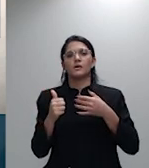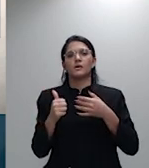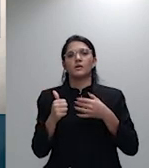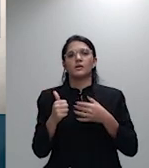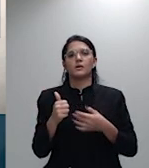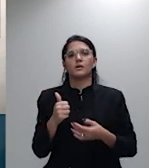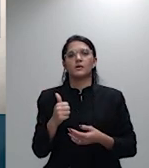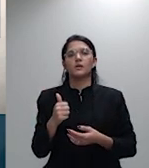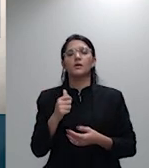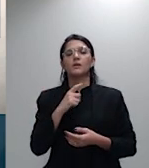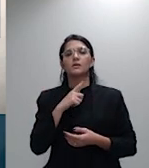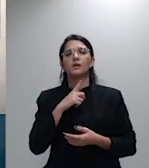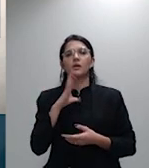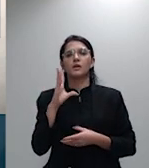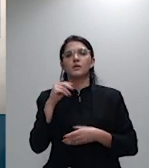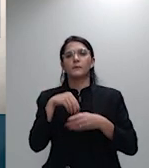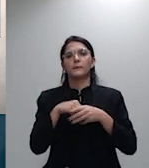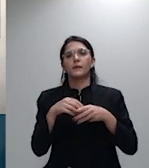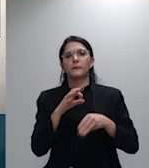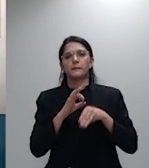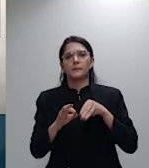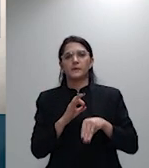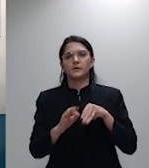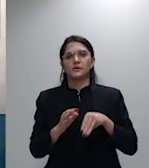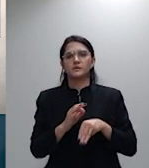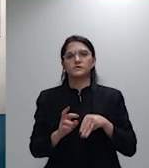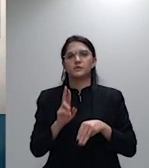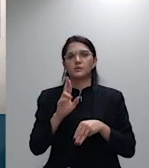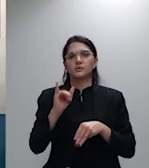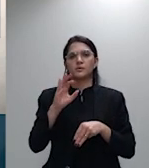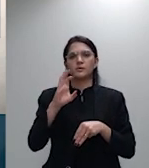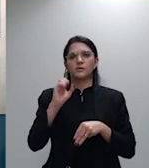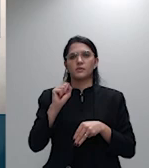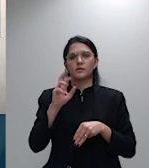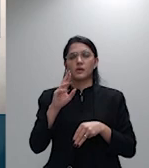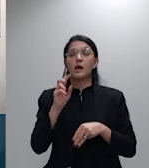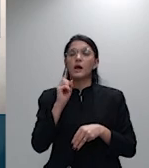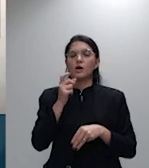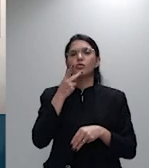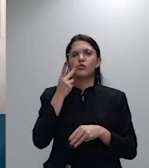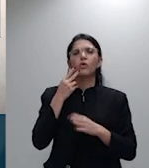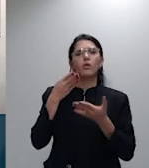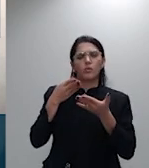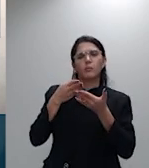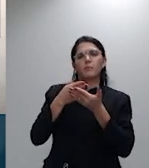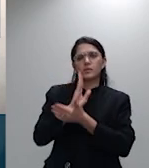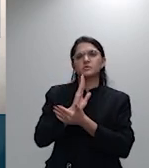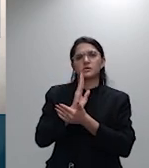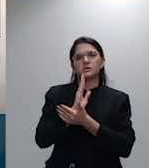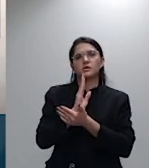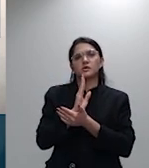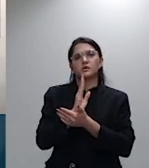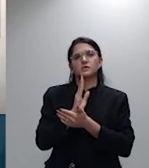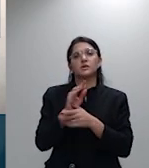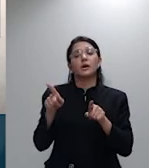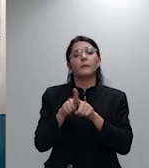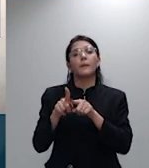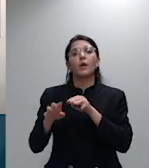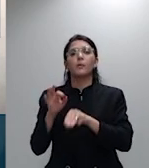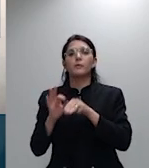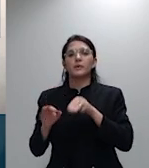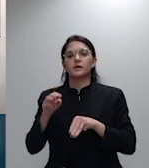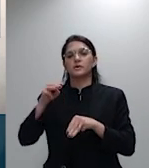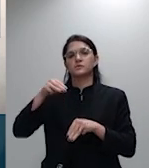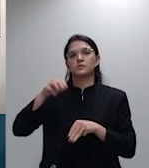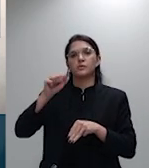Cueva julgou procedente a ação recisória o ministro Marco Budzi revisor acompanhou o